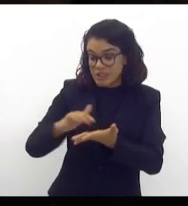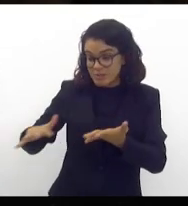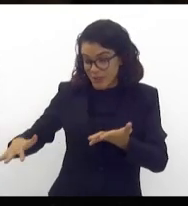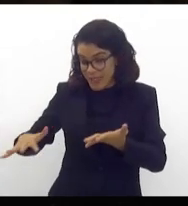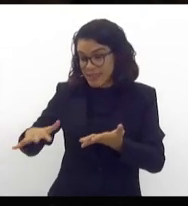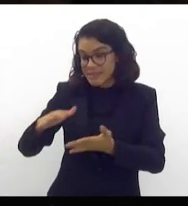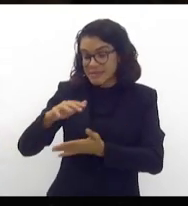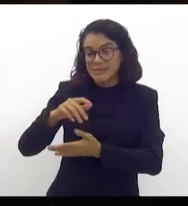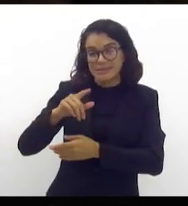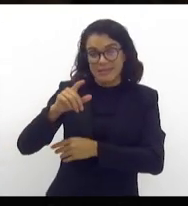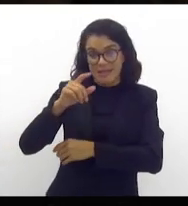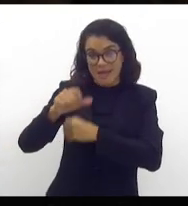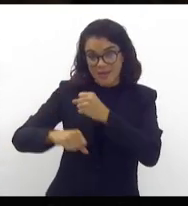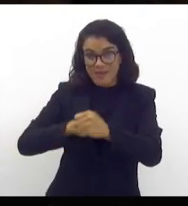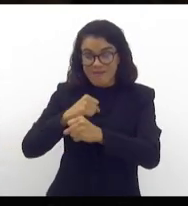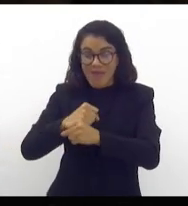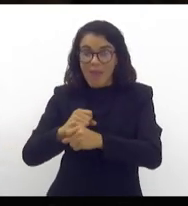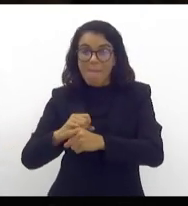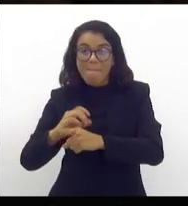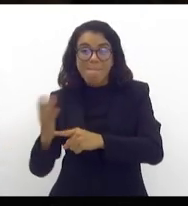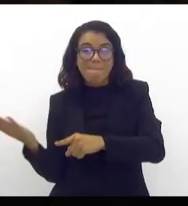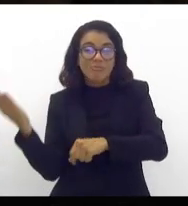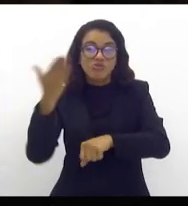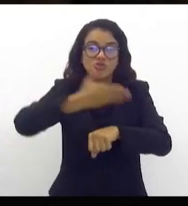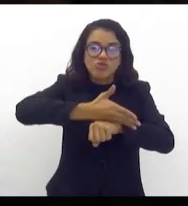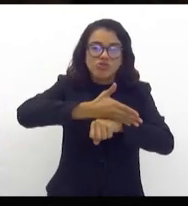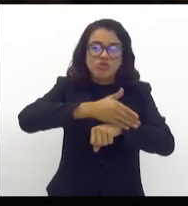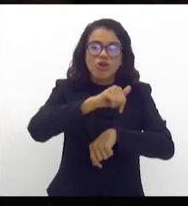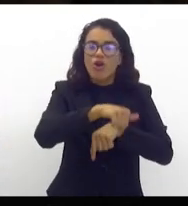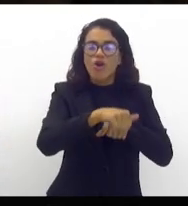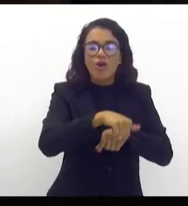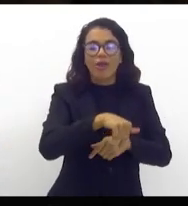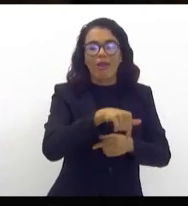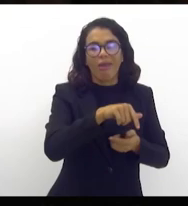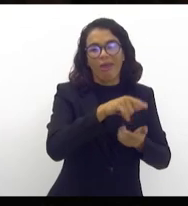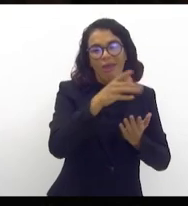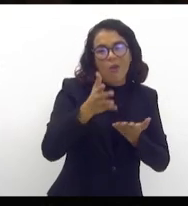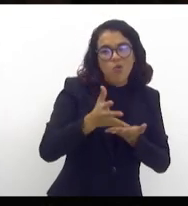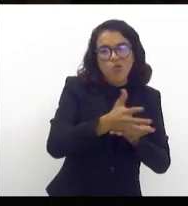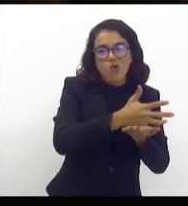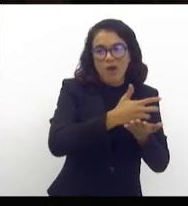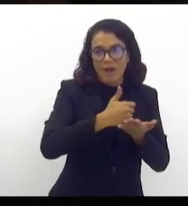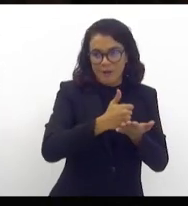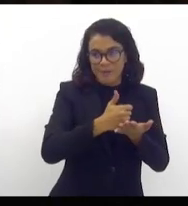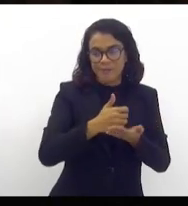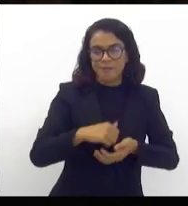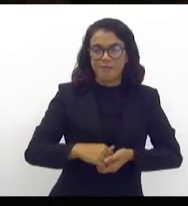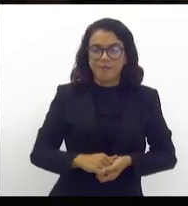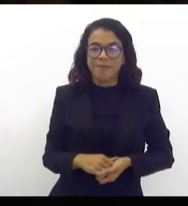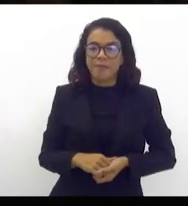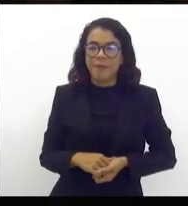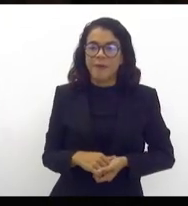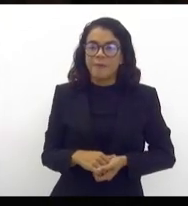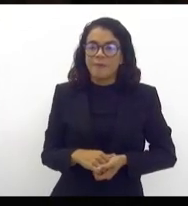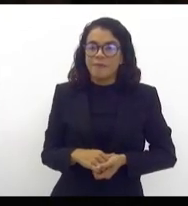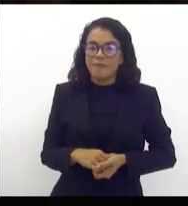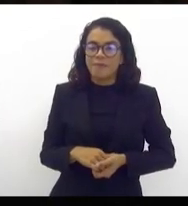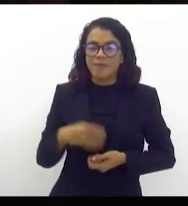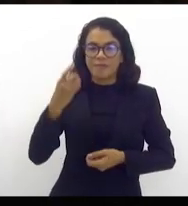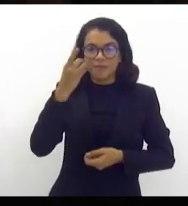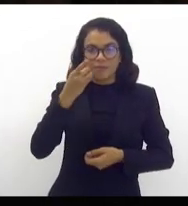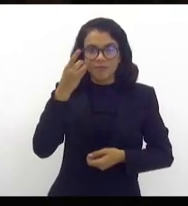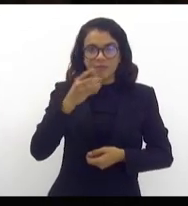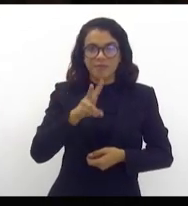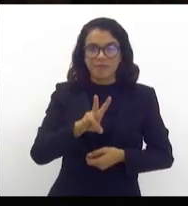maiores que as receitas. E, pela primeira vez, e louvo que isso tem acontecido, deputado